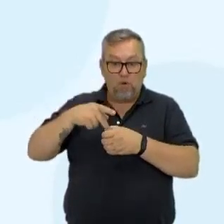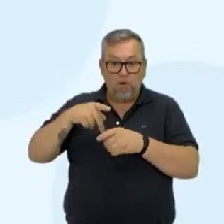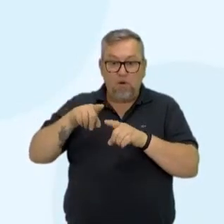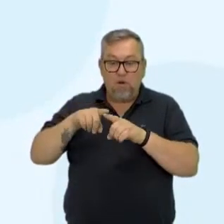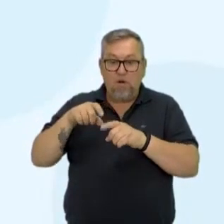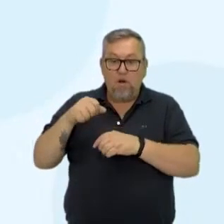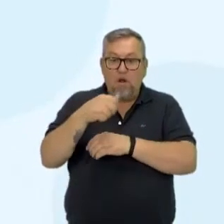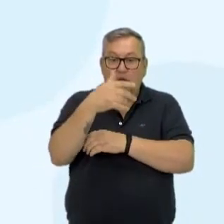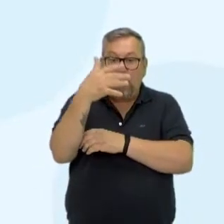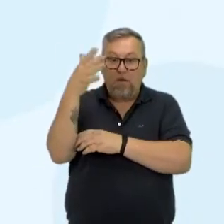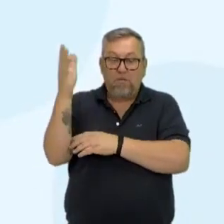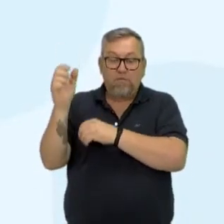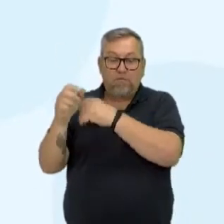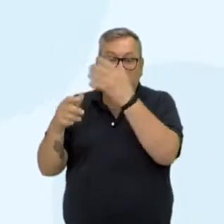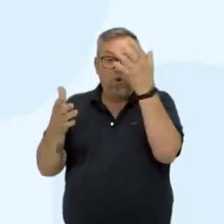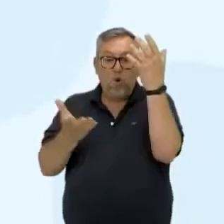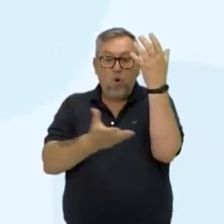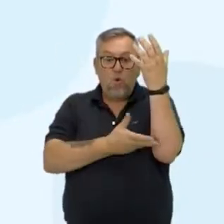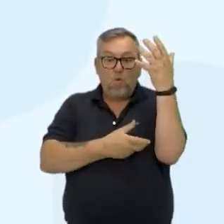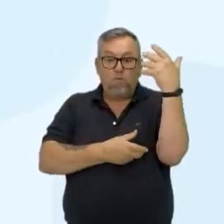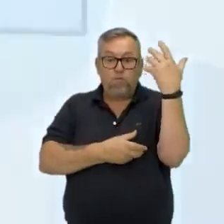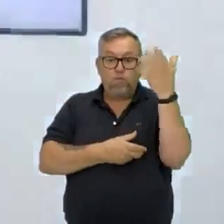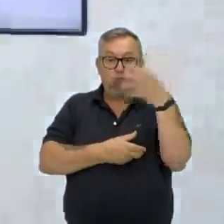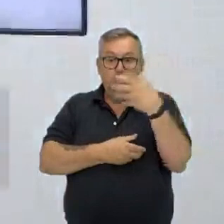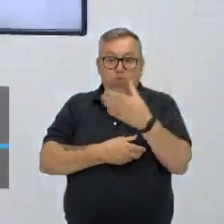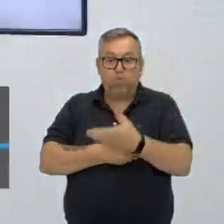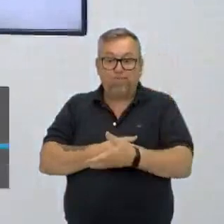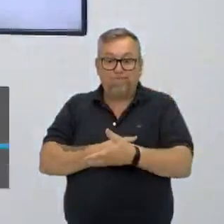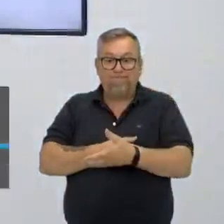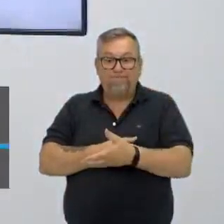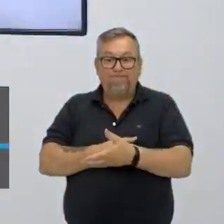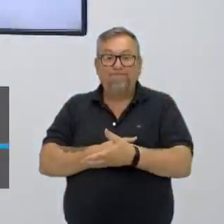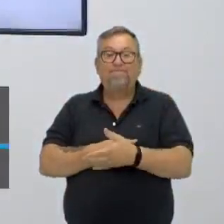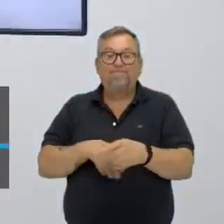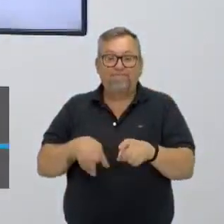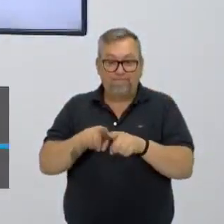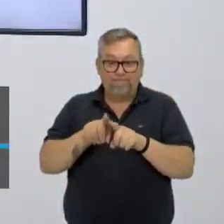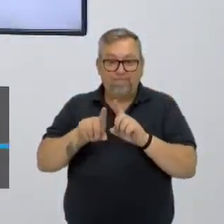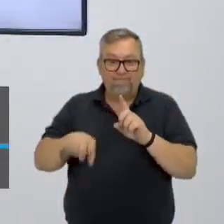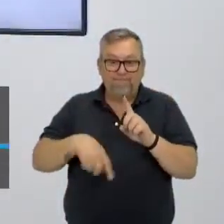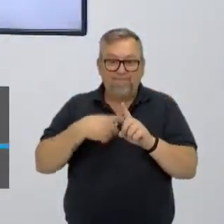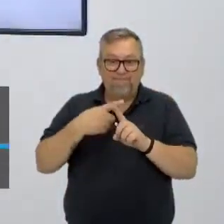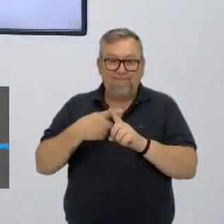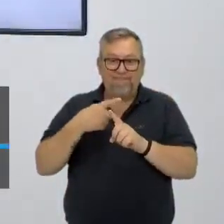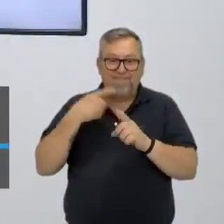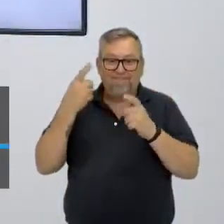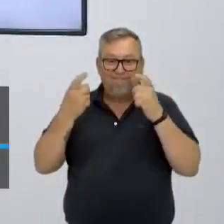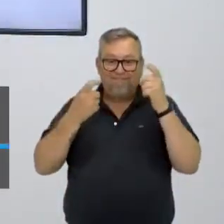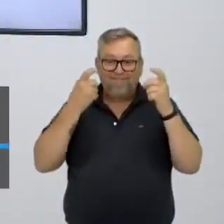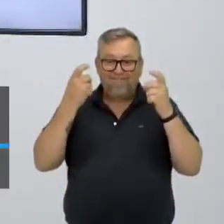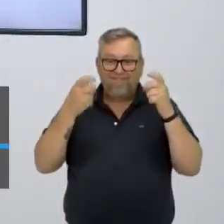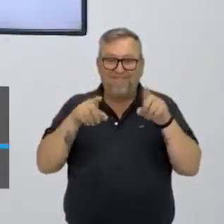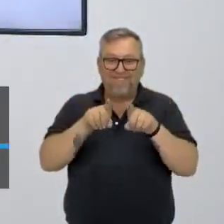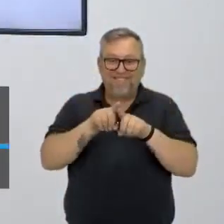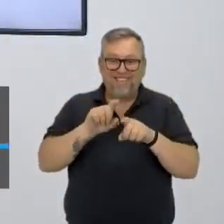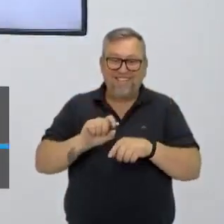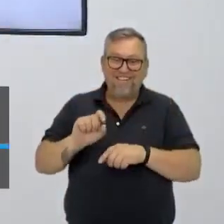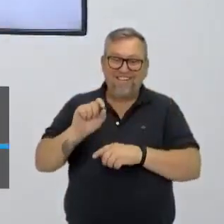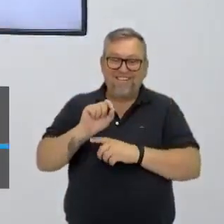O desmatamento também é um dos fatores mais preocupantes. Você já deve saber disso daí, né?